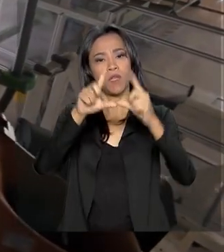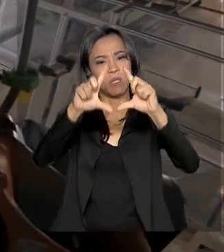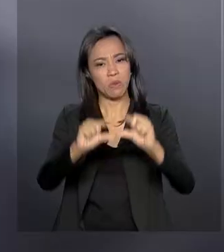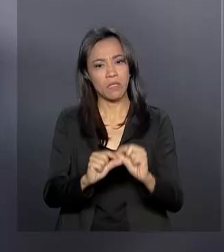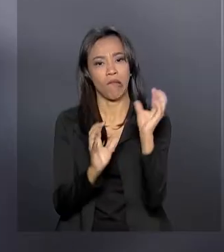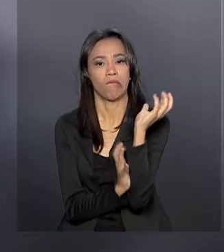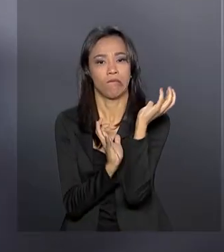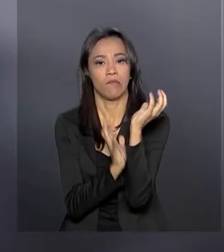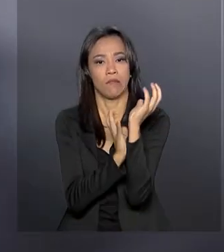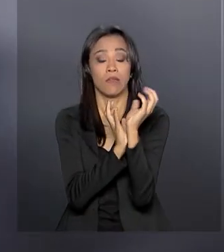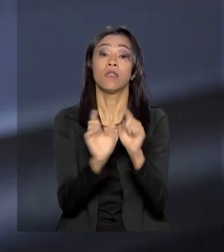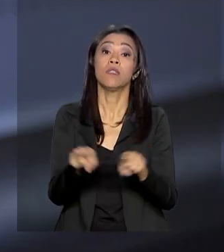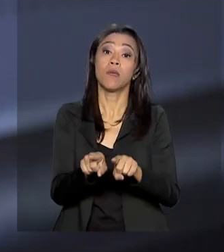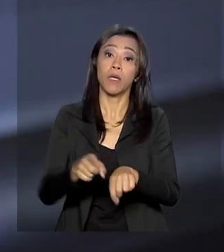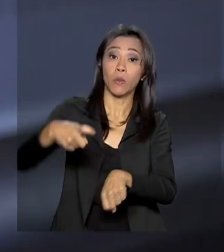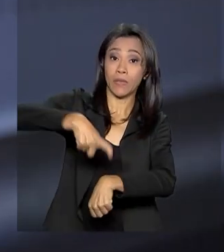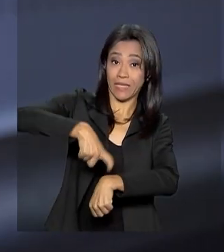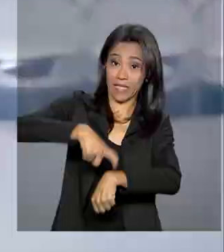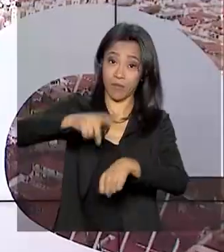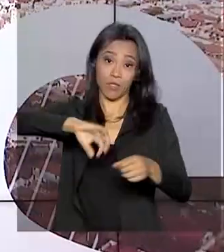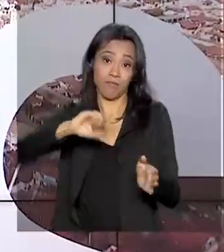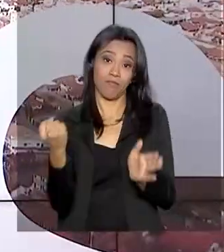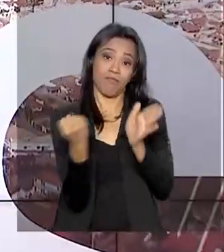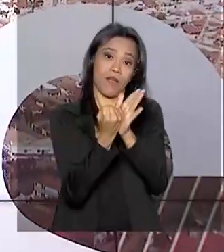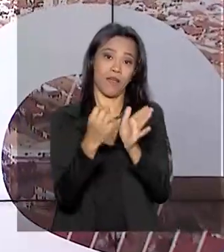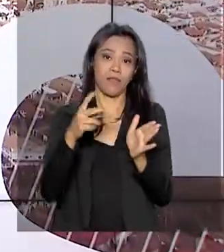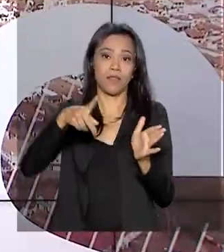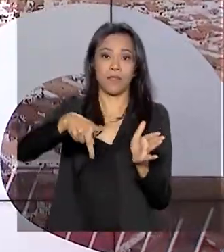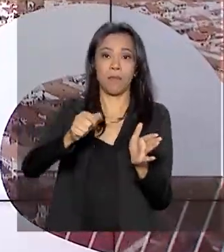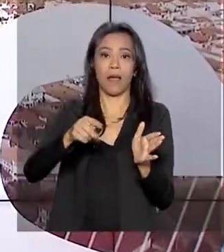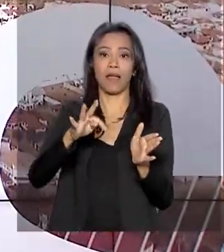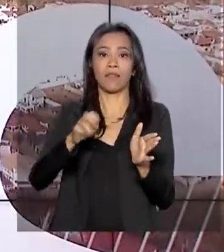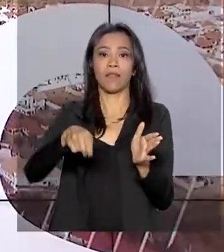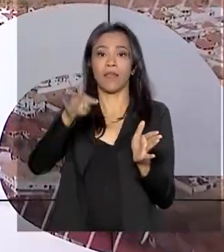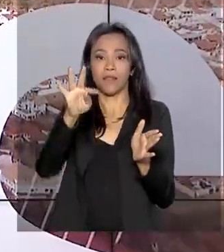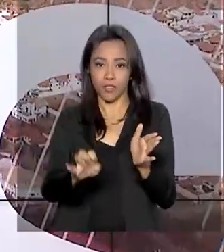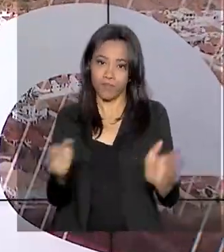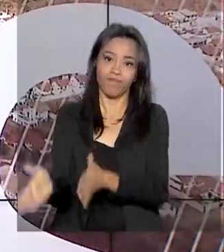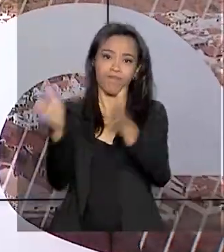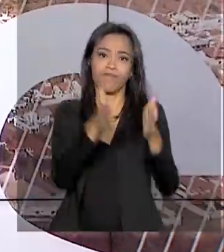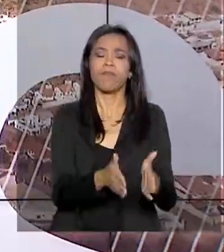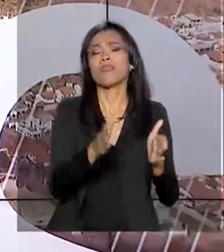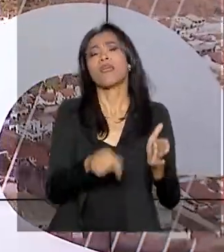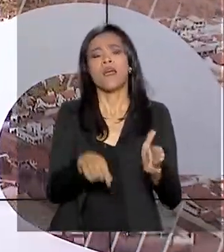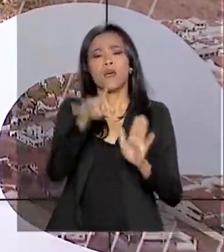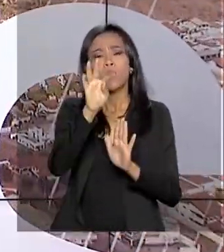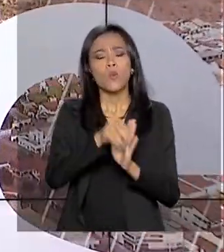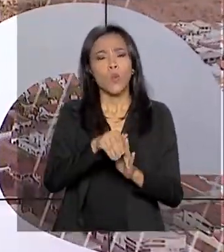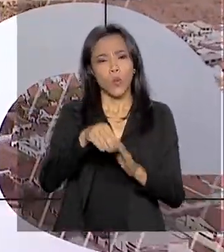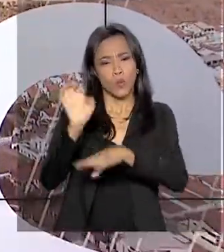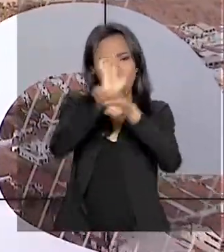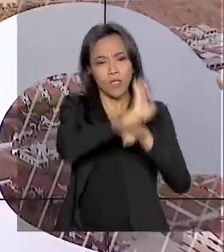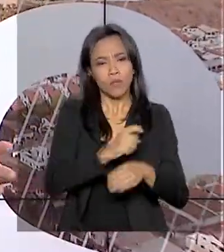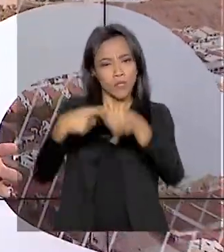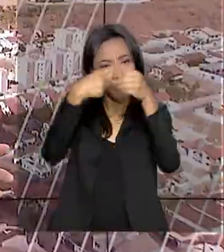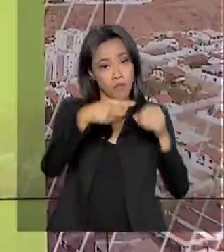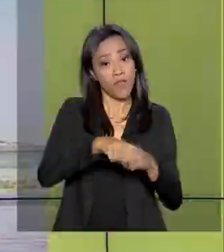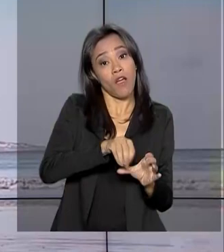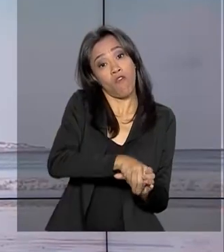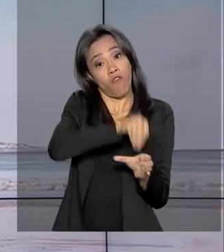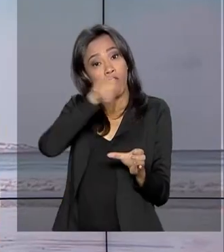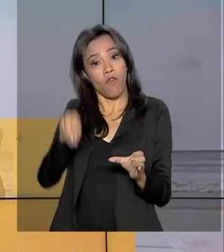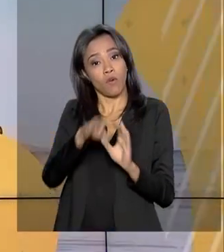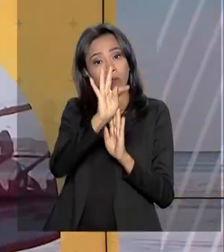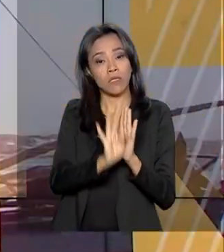tempo em processos de registro de marcas e patentes. Sem acordo, estados e municípios ficam de fora da reforma da Previdência. Mais uma